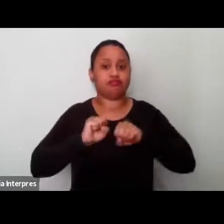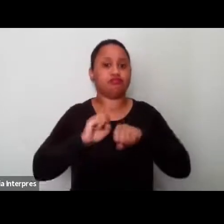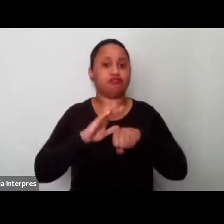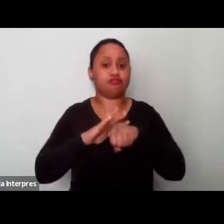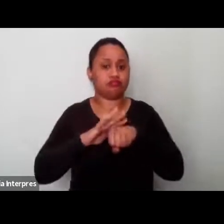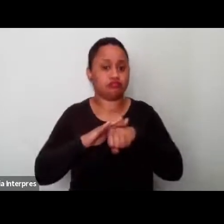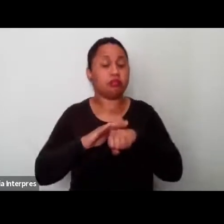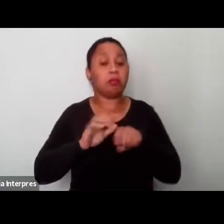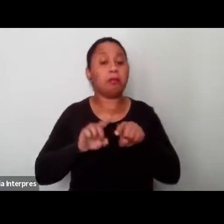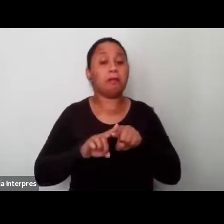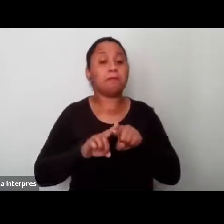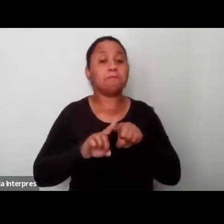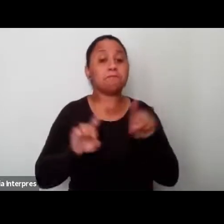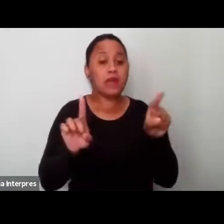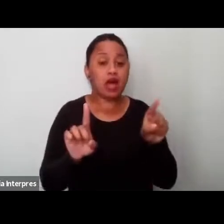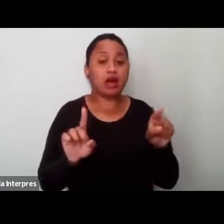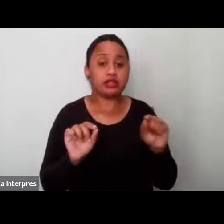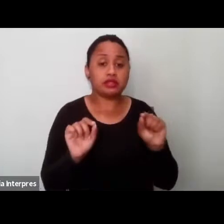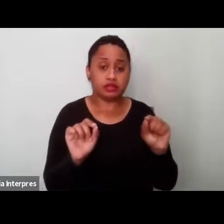todavia, né,